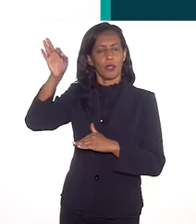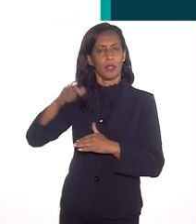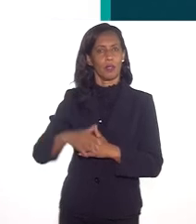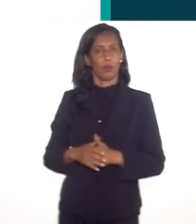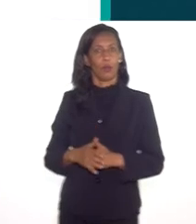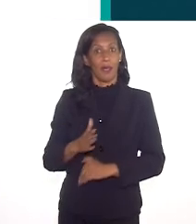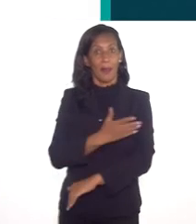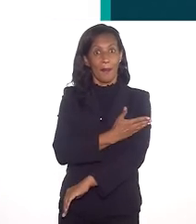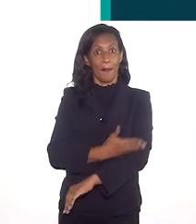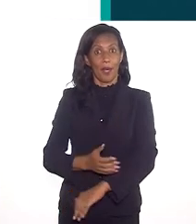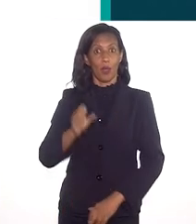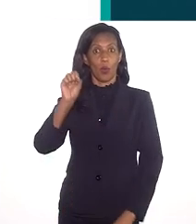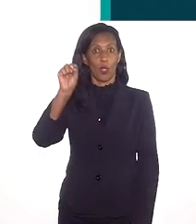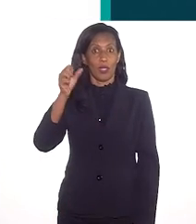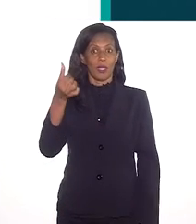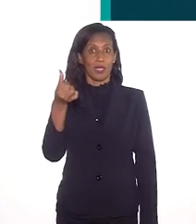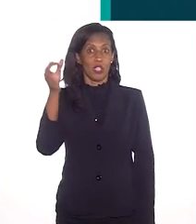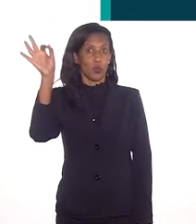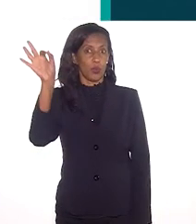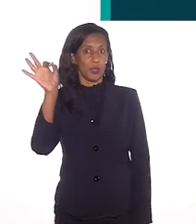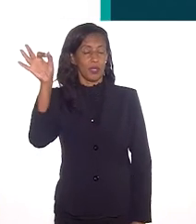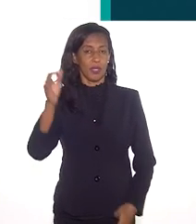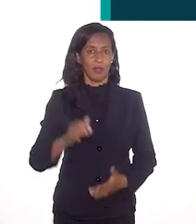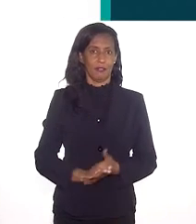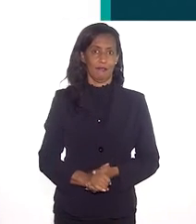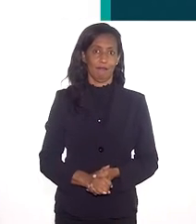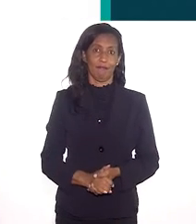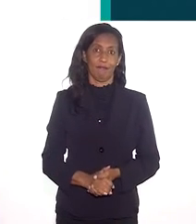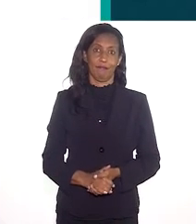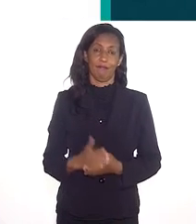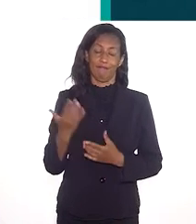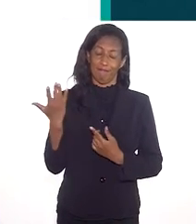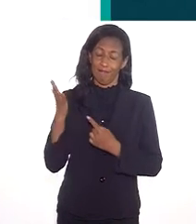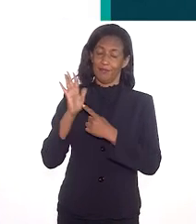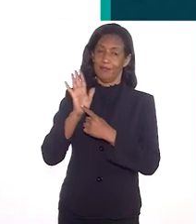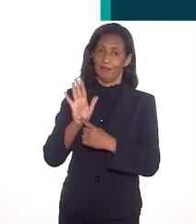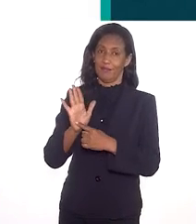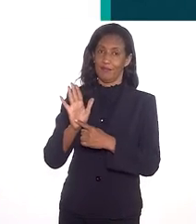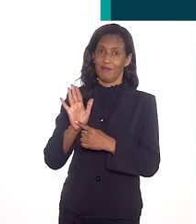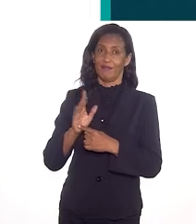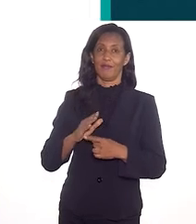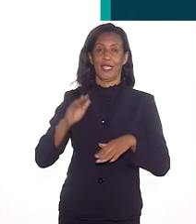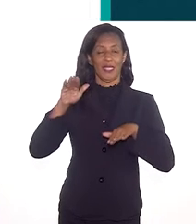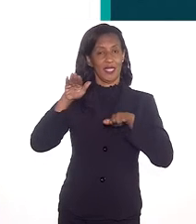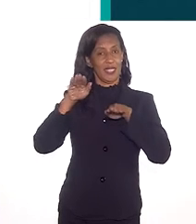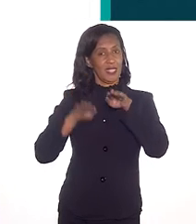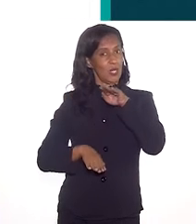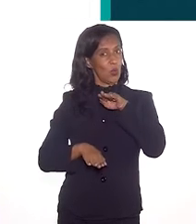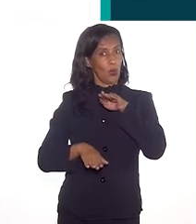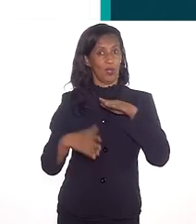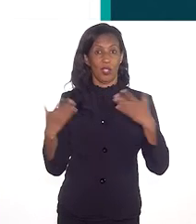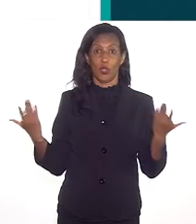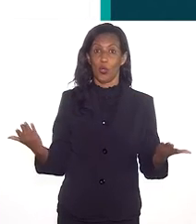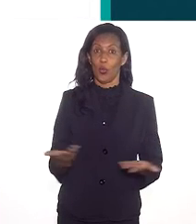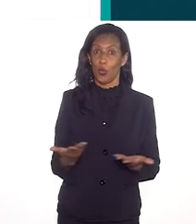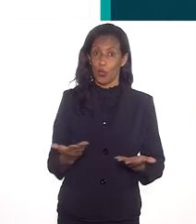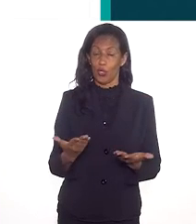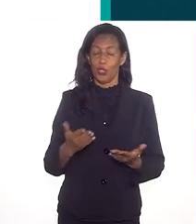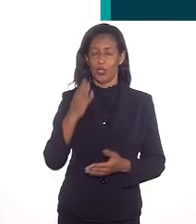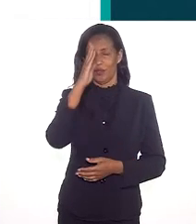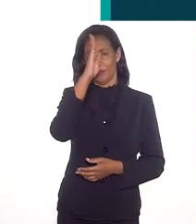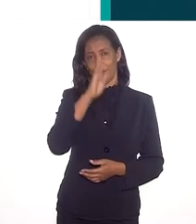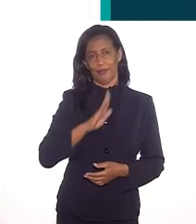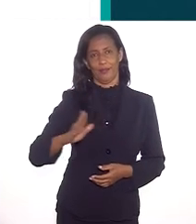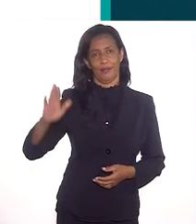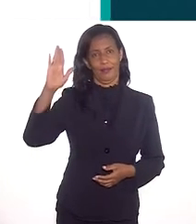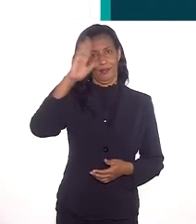12%, e a população branca 86%. Então, fica bem retratado essa desigualdade